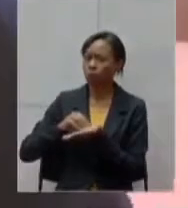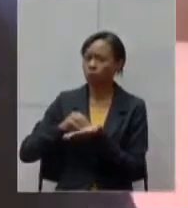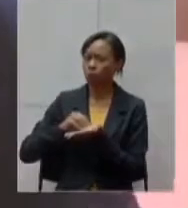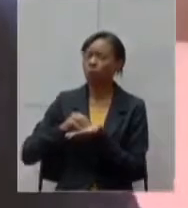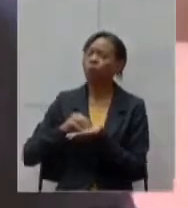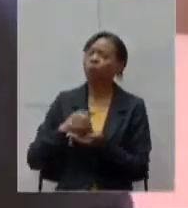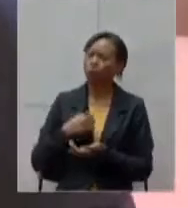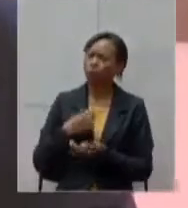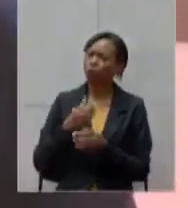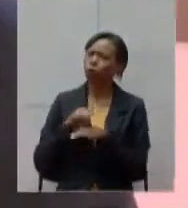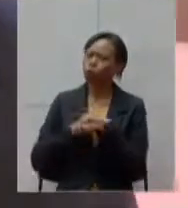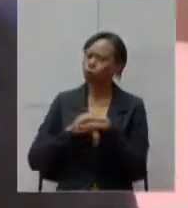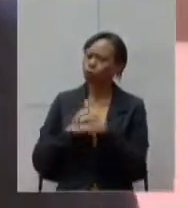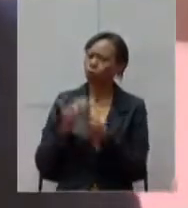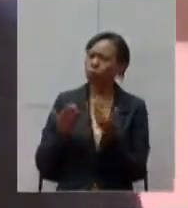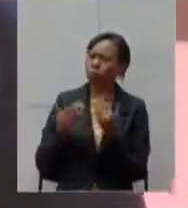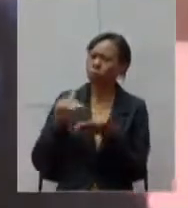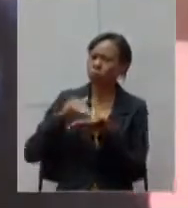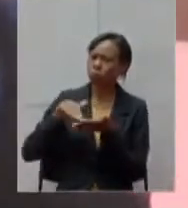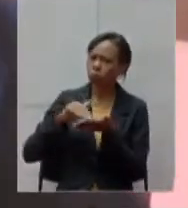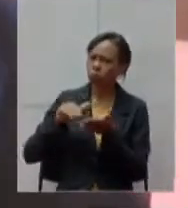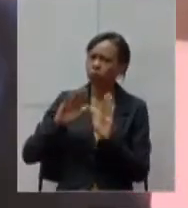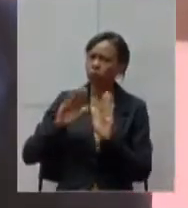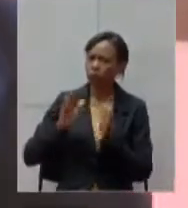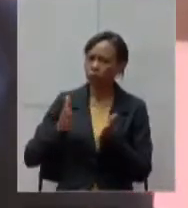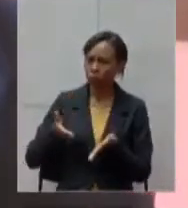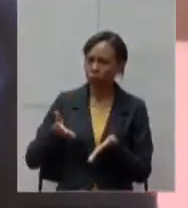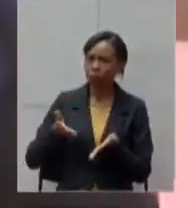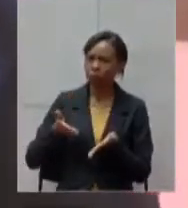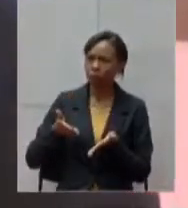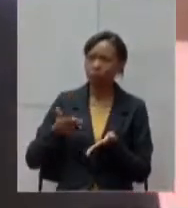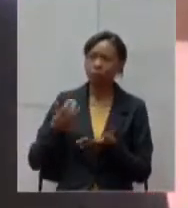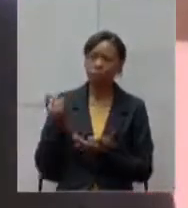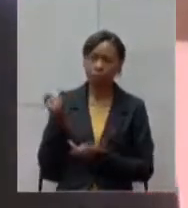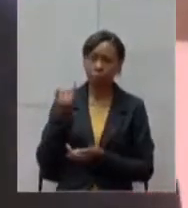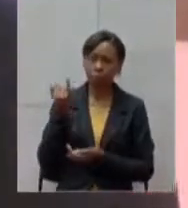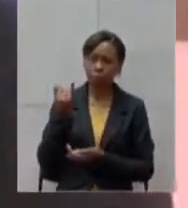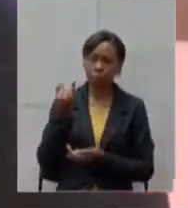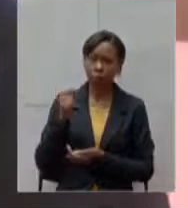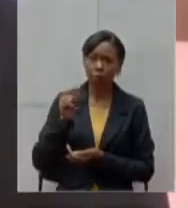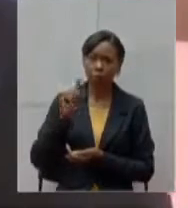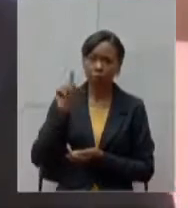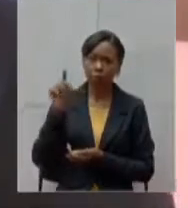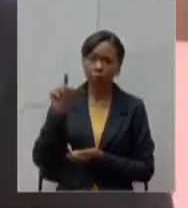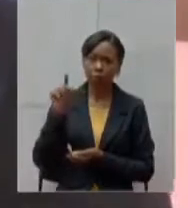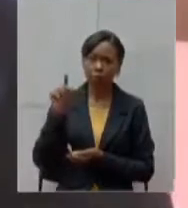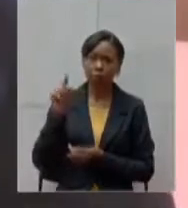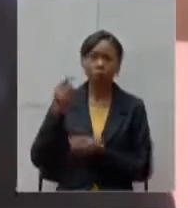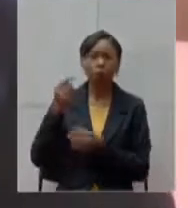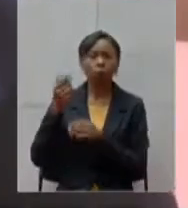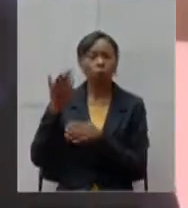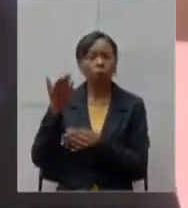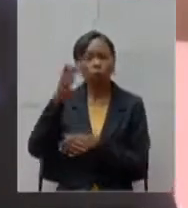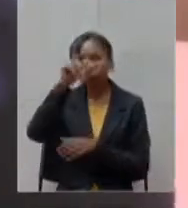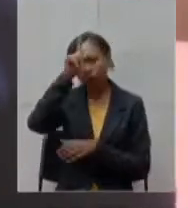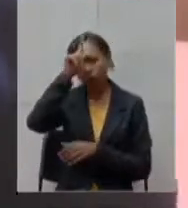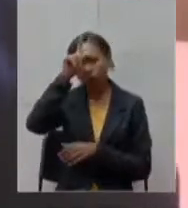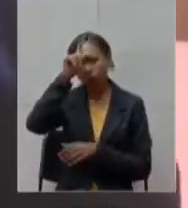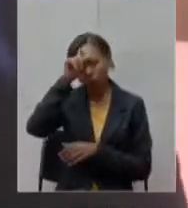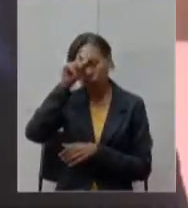eu sou sabe da importância que é o nosso Noroeste de Minas e que lá precisa sim de um hospital regional do Noroeste de Minas